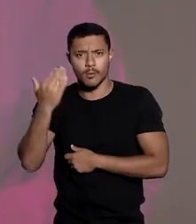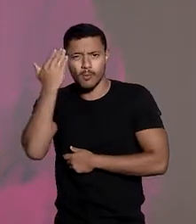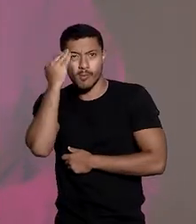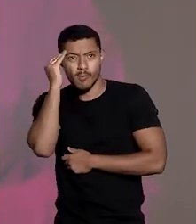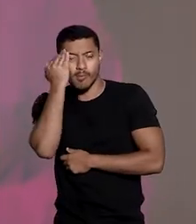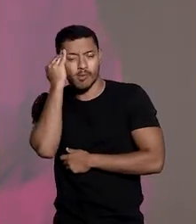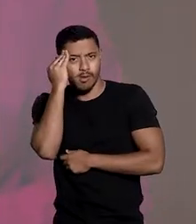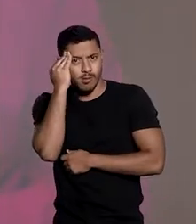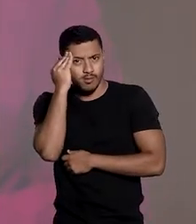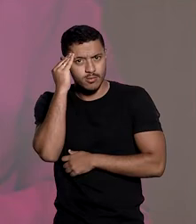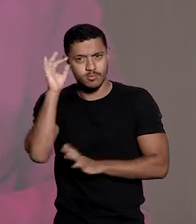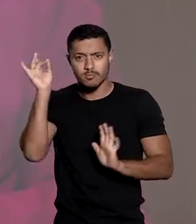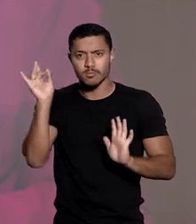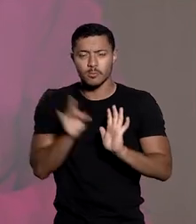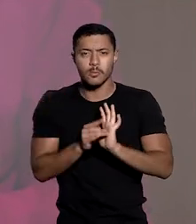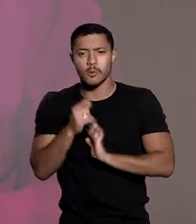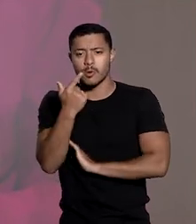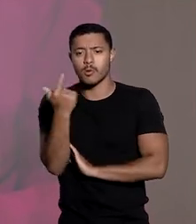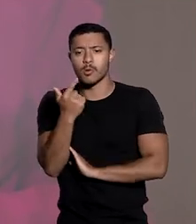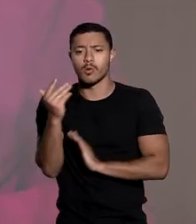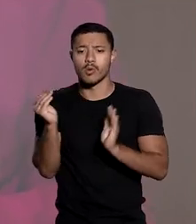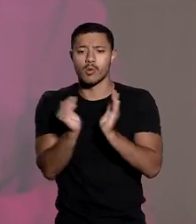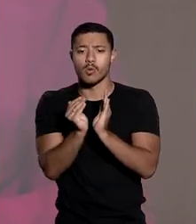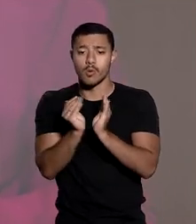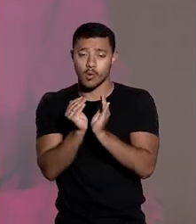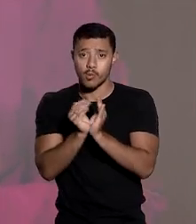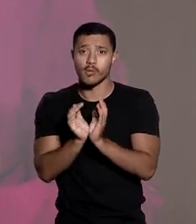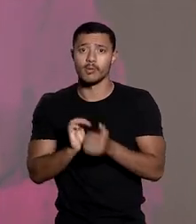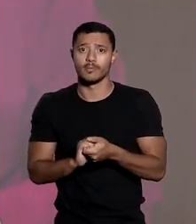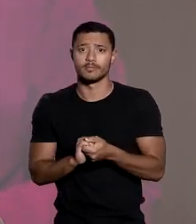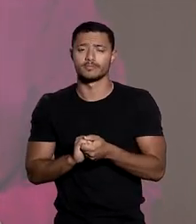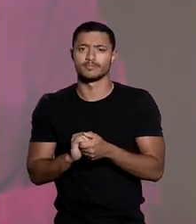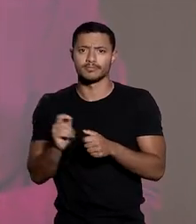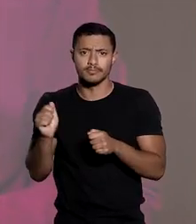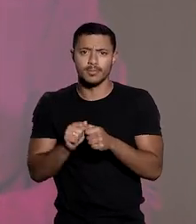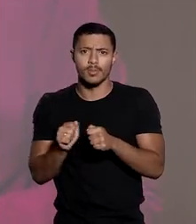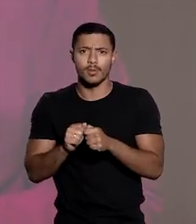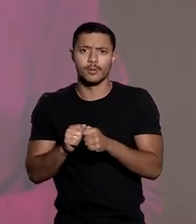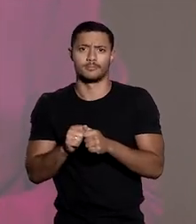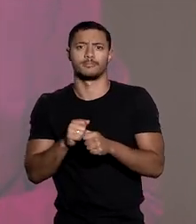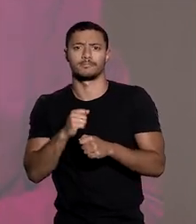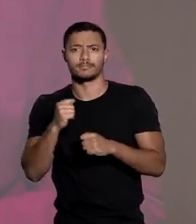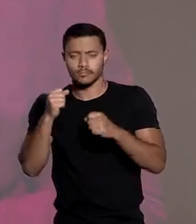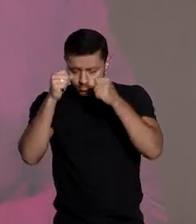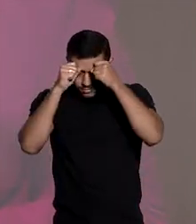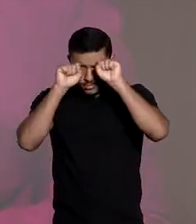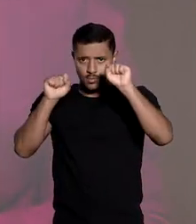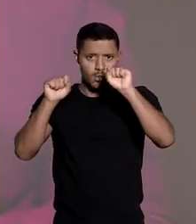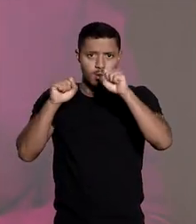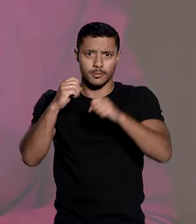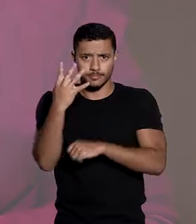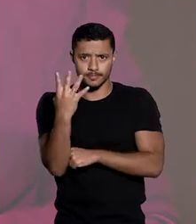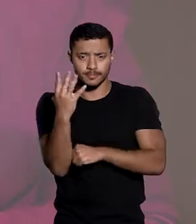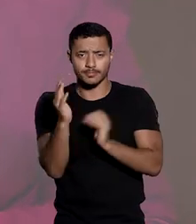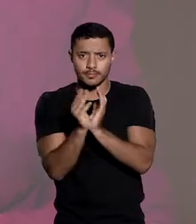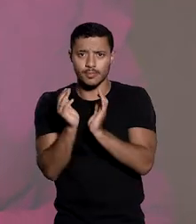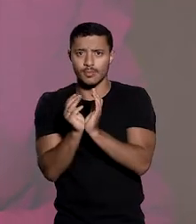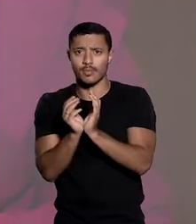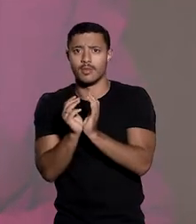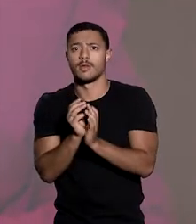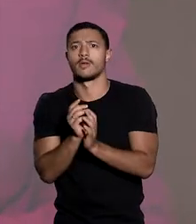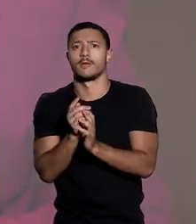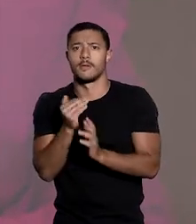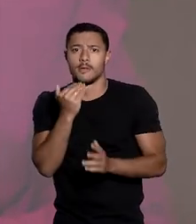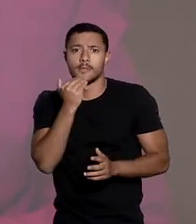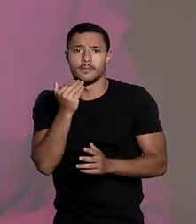entendimento foi reafirmado pela segunda turma do STJ ao reformar acordo no Tribunal Regional Federal da 4ª Região que, em